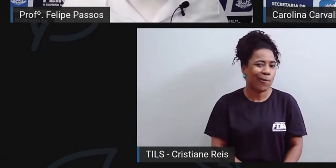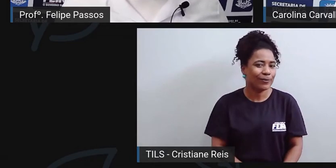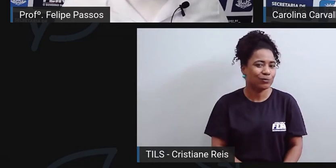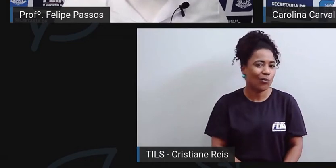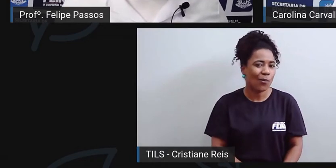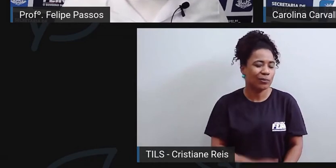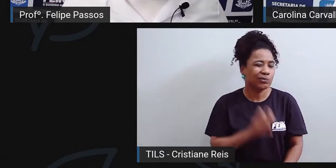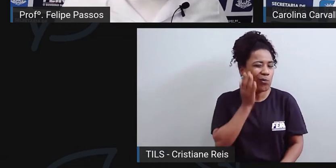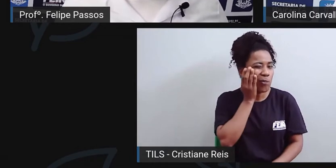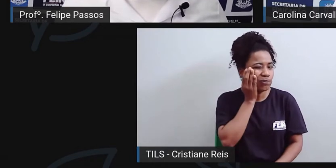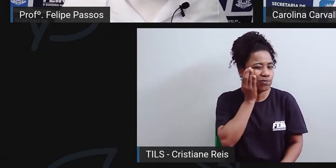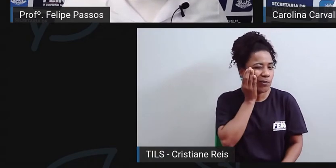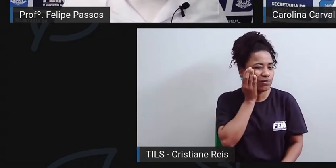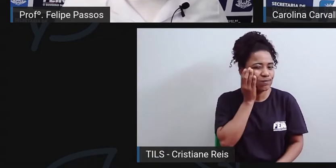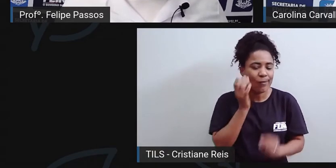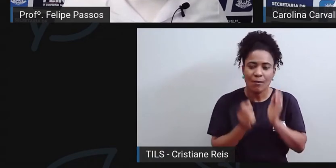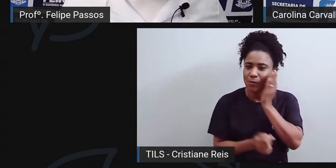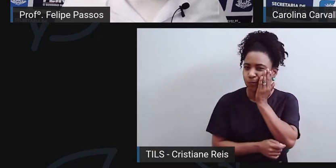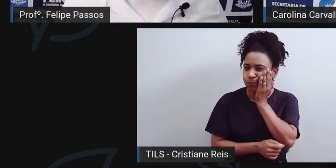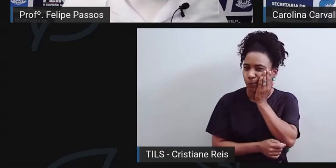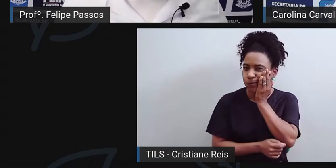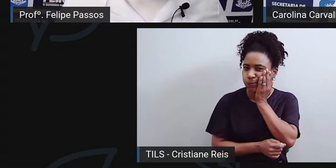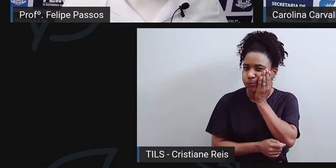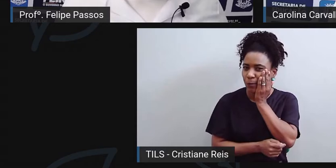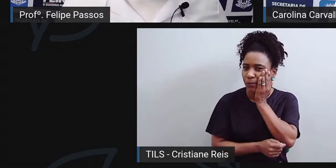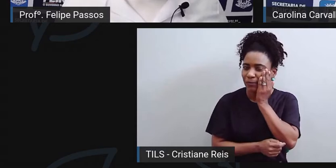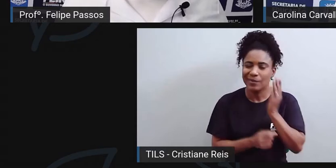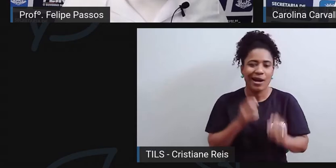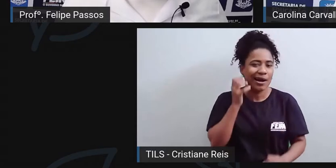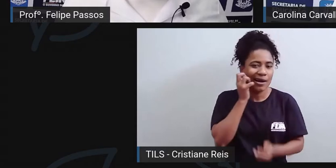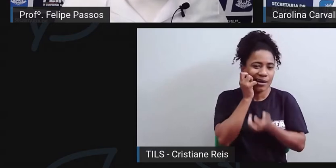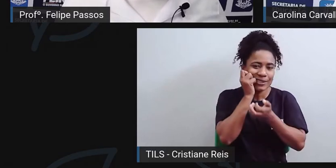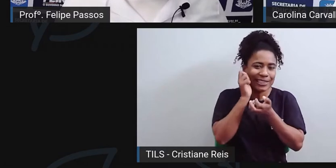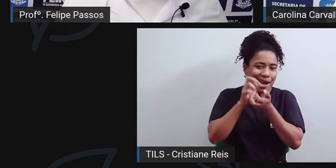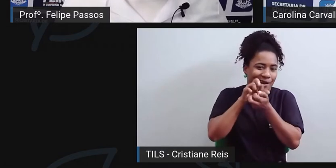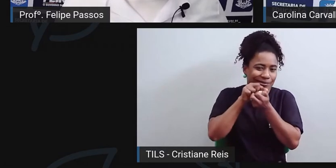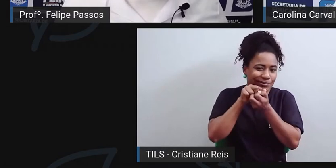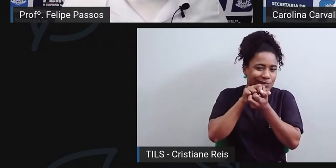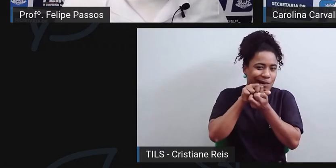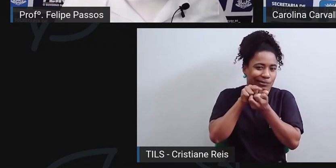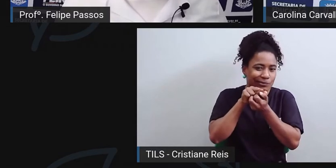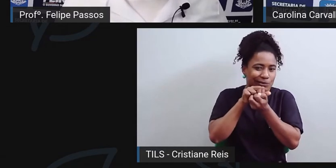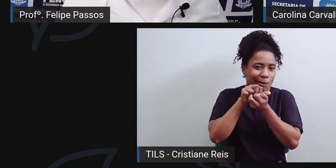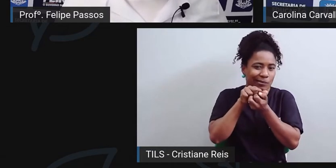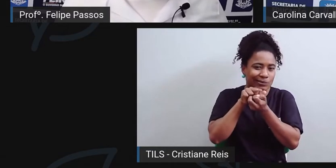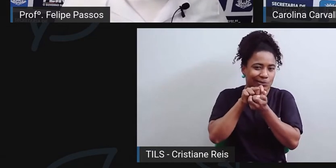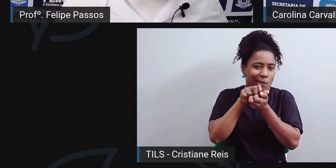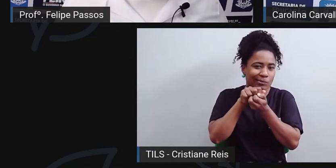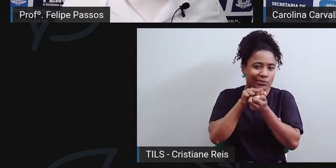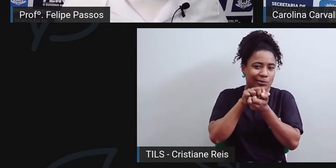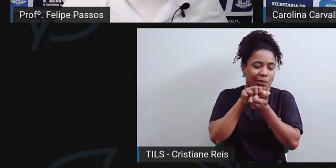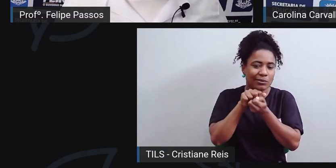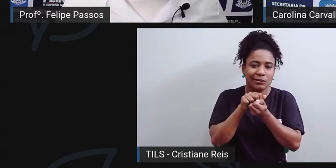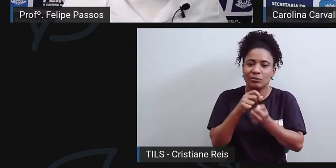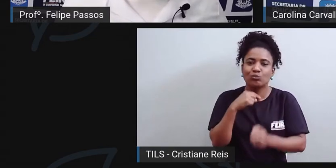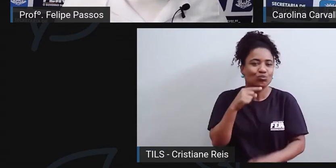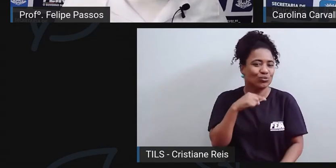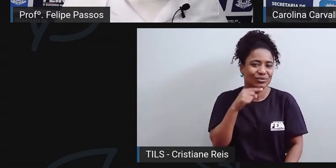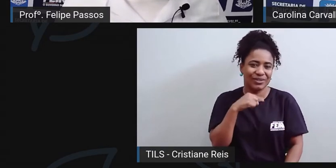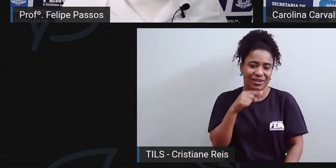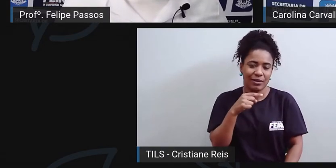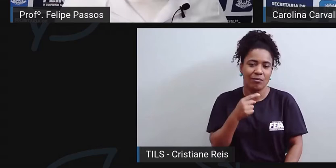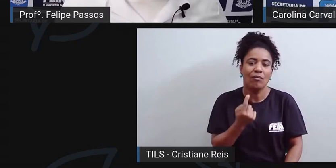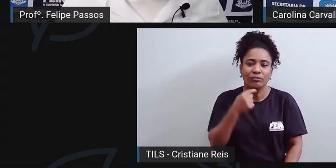comer alimentos que não são mastigados adequadamente, você já gera algum tipo de problema